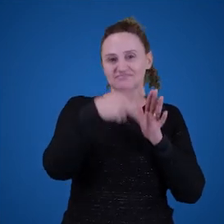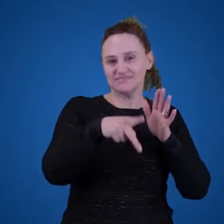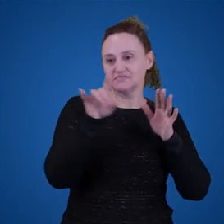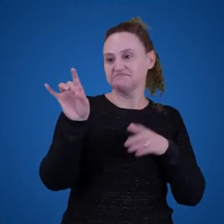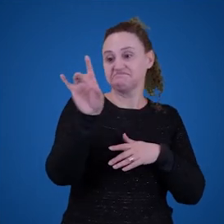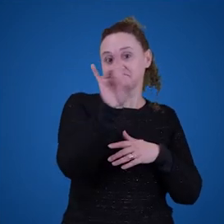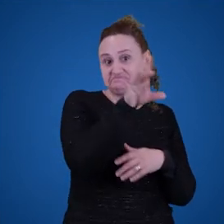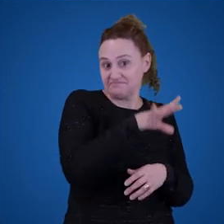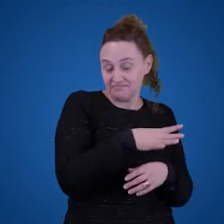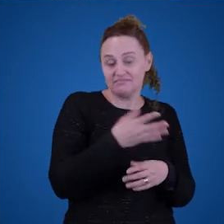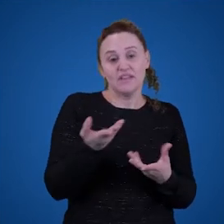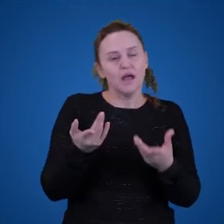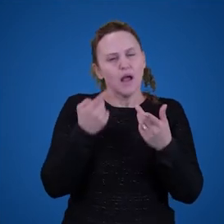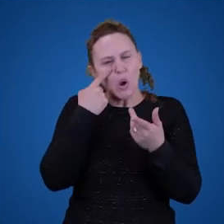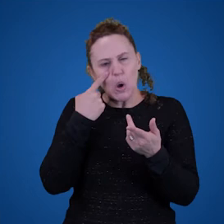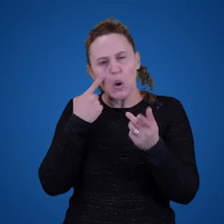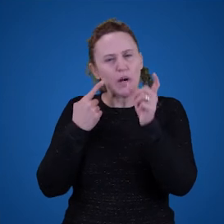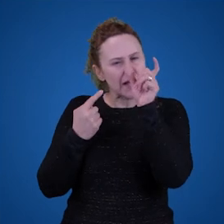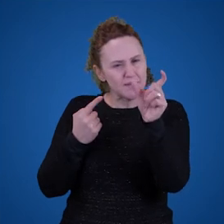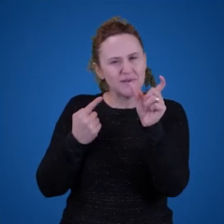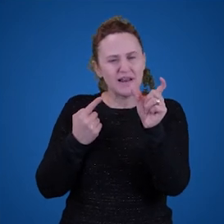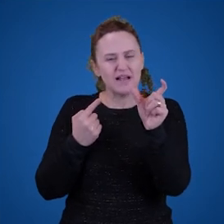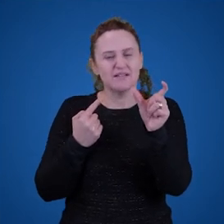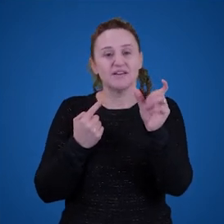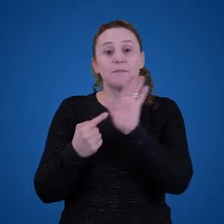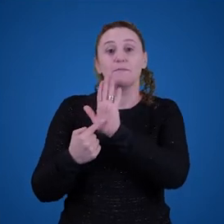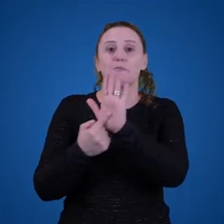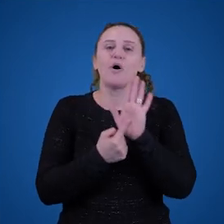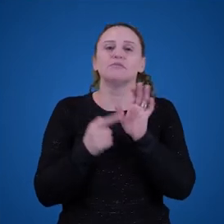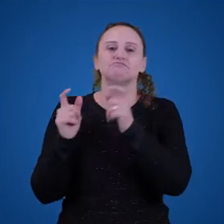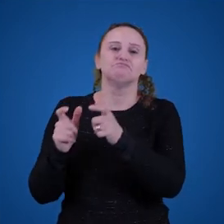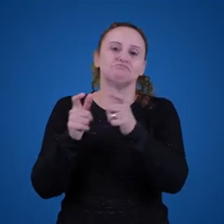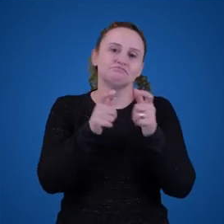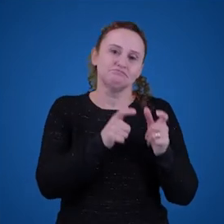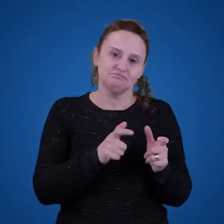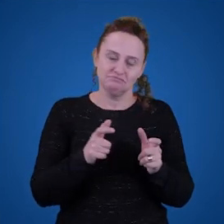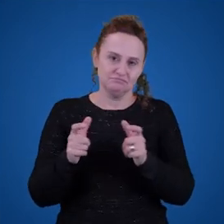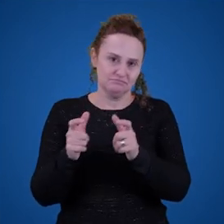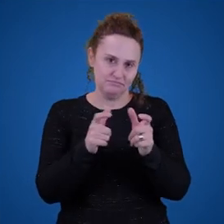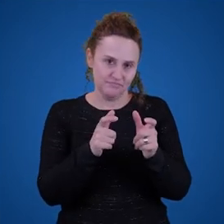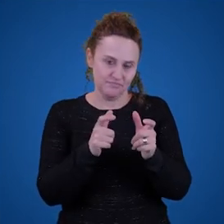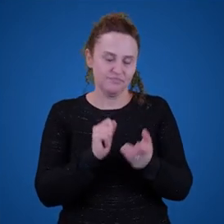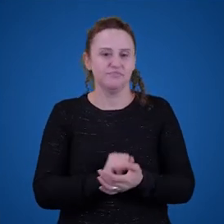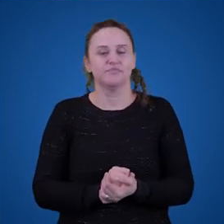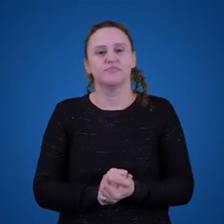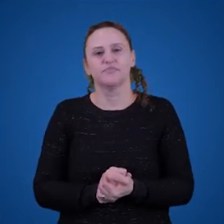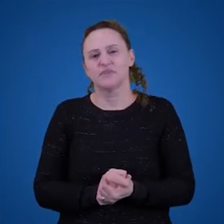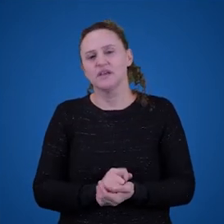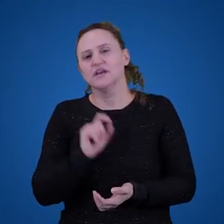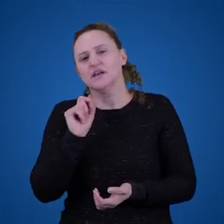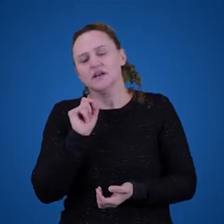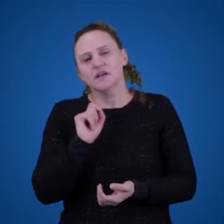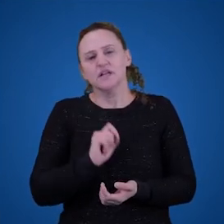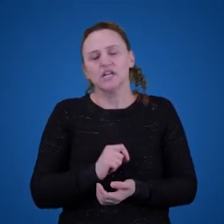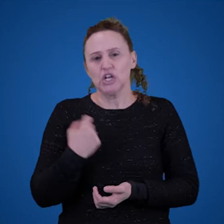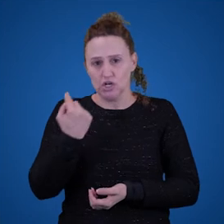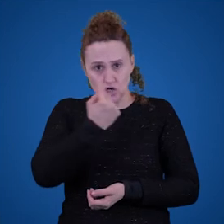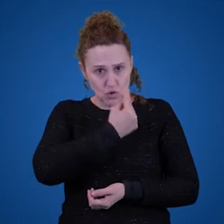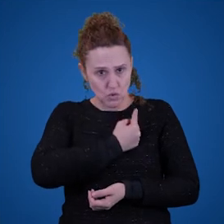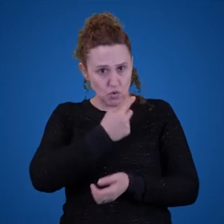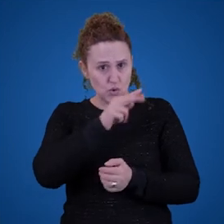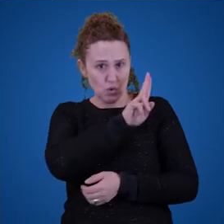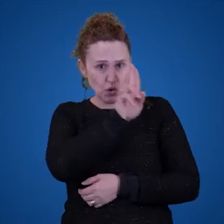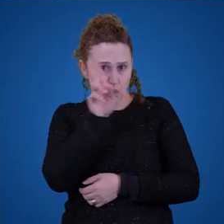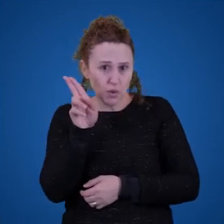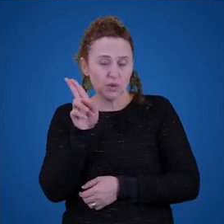palavra refere um lugar específico. Mas isso acontece com uma outra série de palavras. Principalmente, nomes próprios,